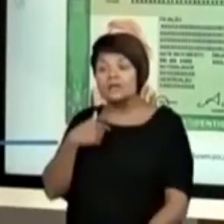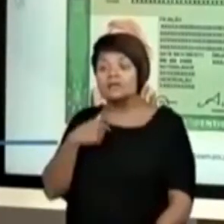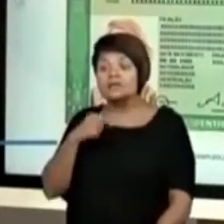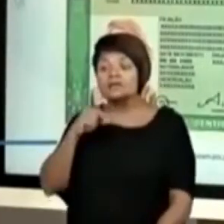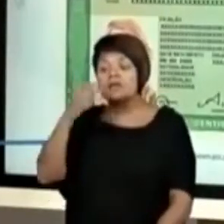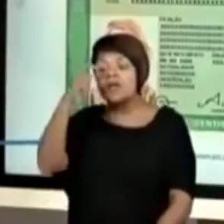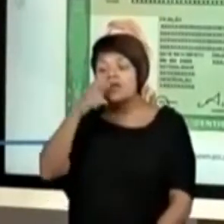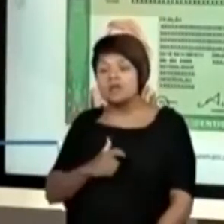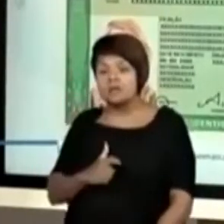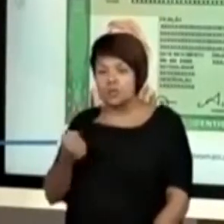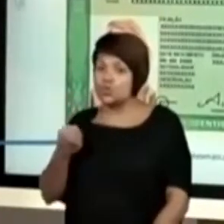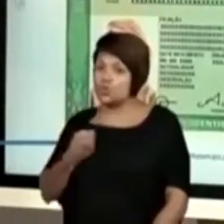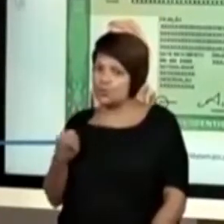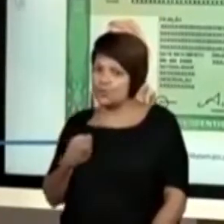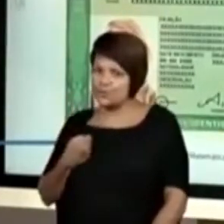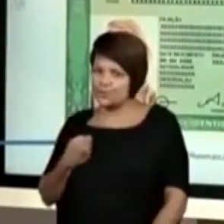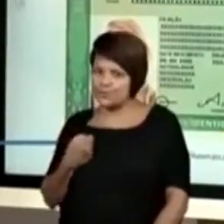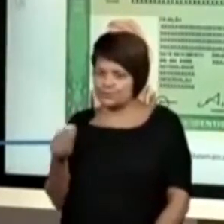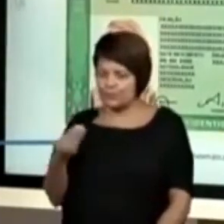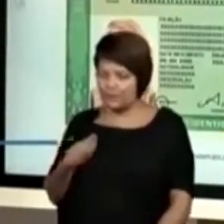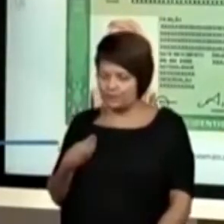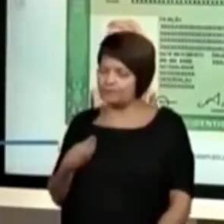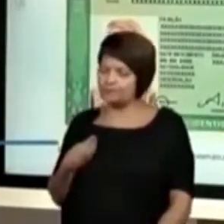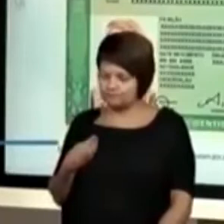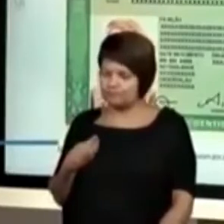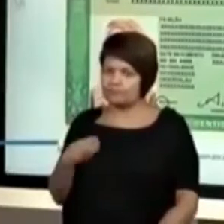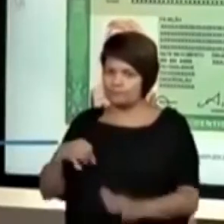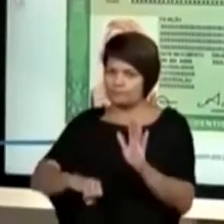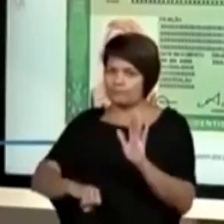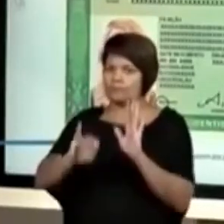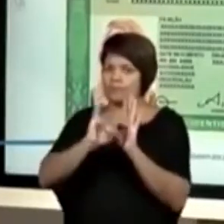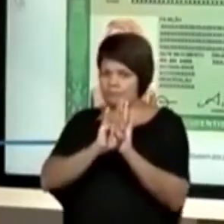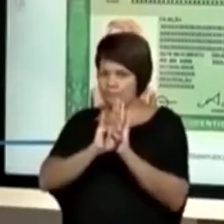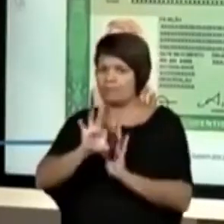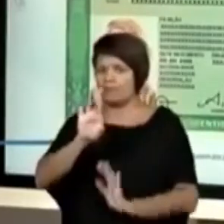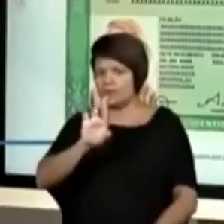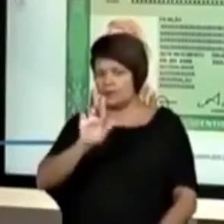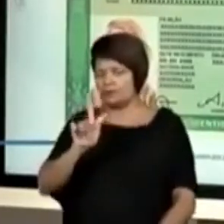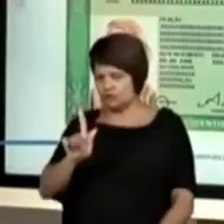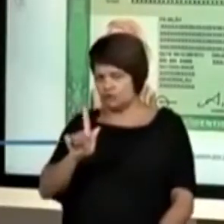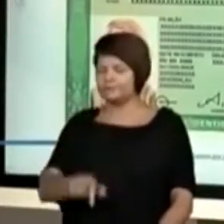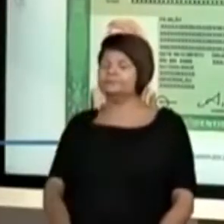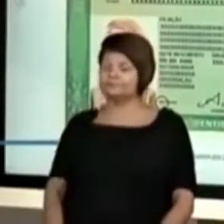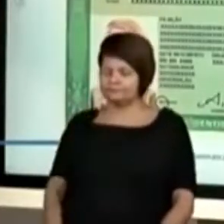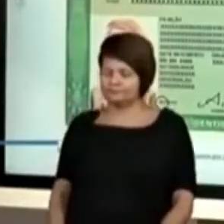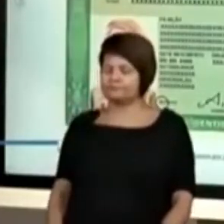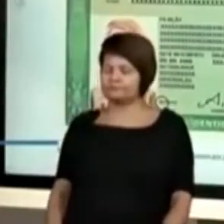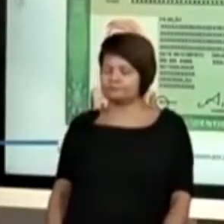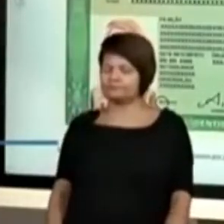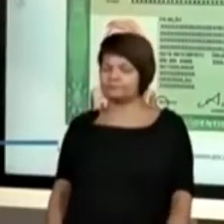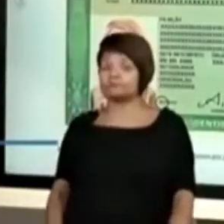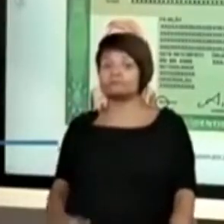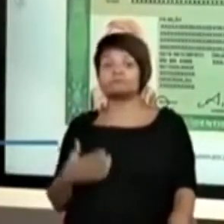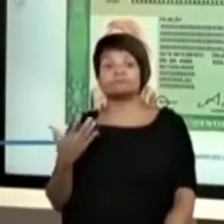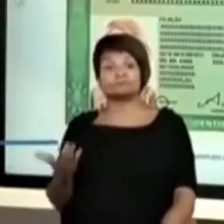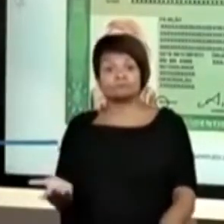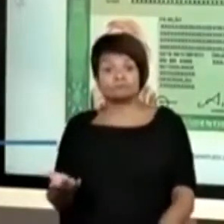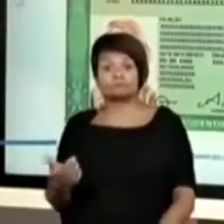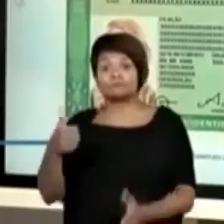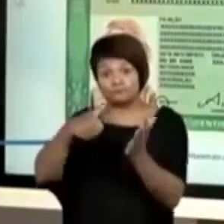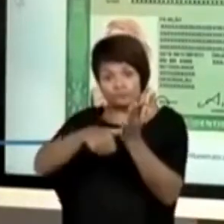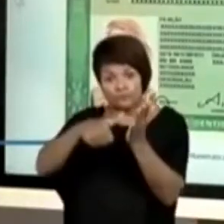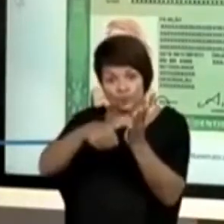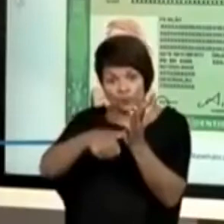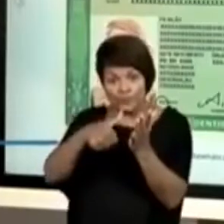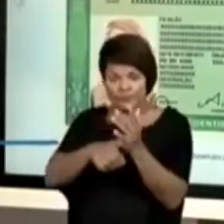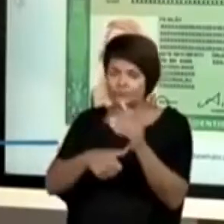somos. E aí, nos é dado um número, que é o nosso RG, registro geral. Tá? Nesse documento, vocês